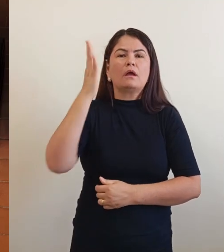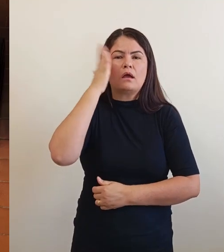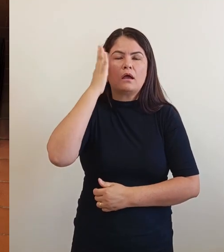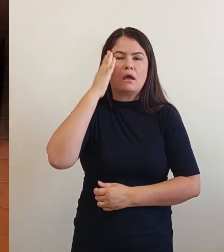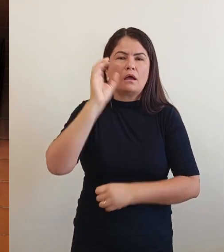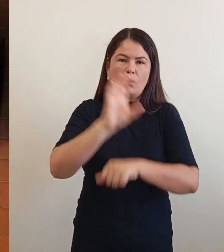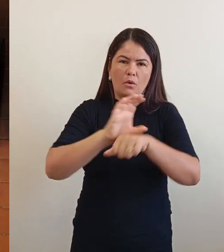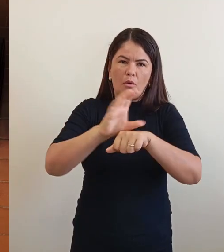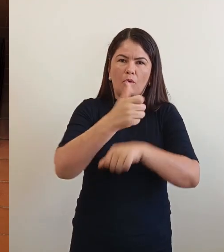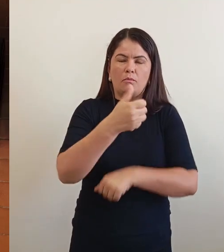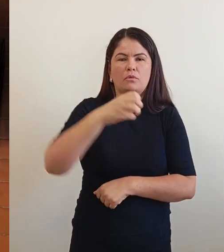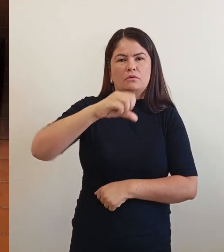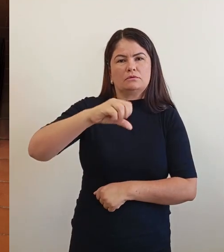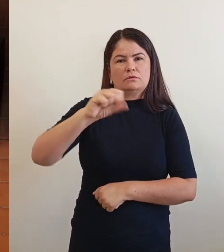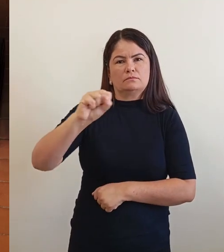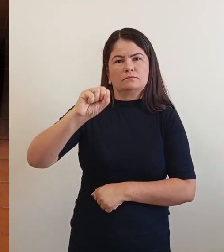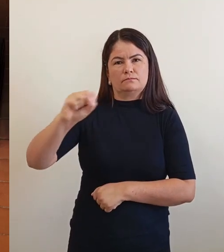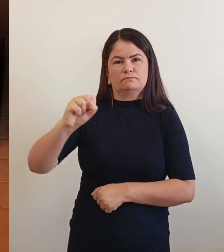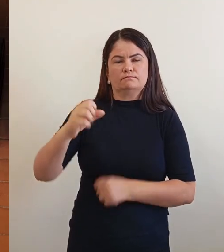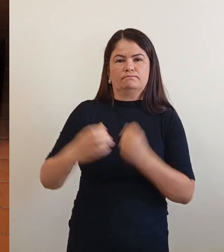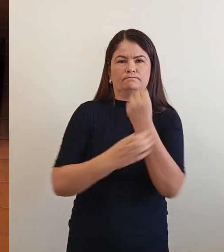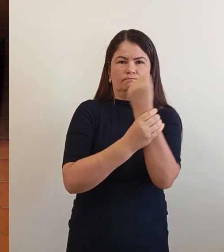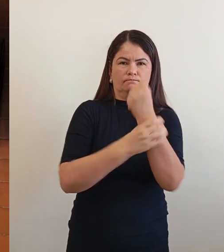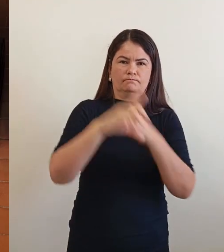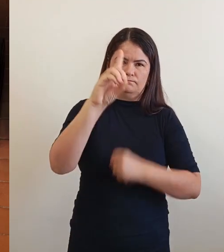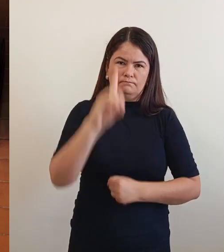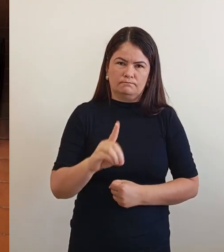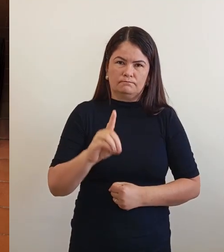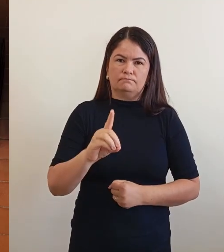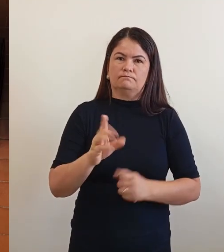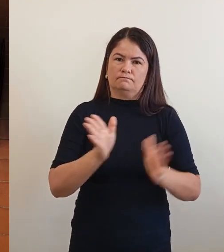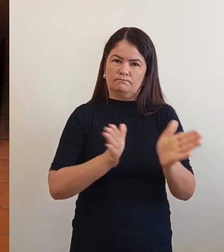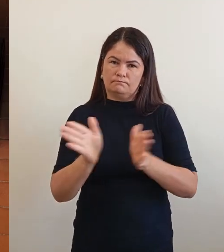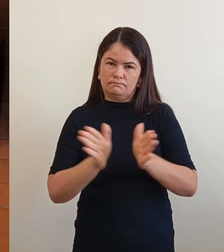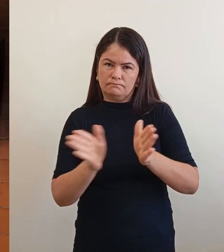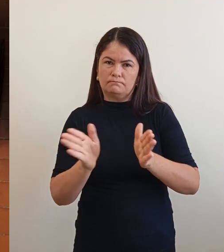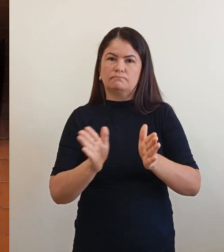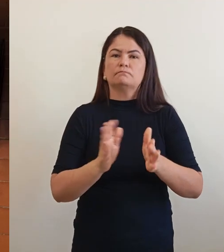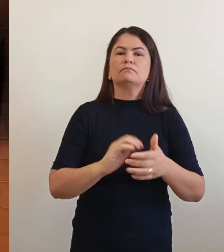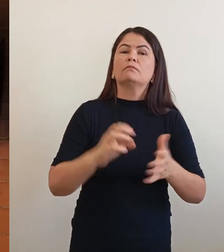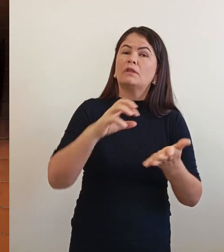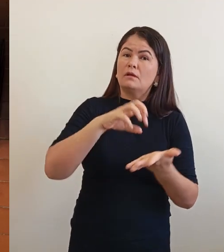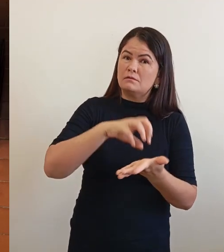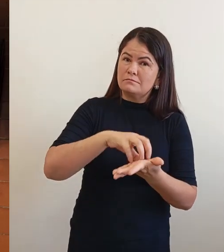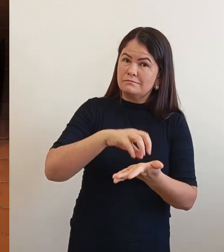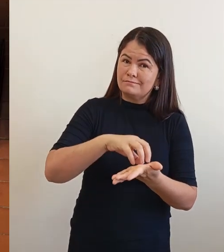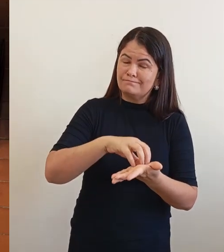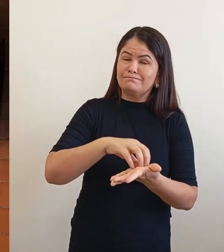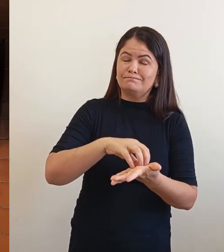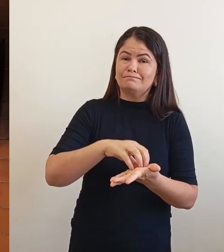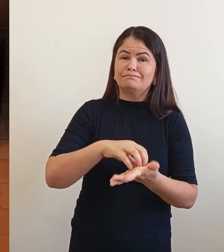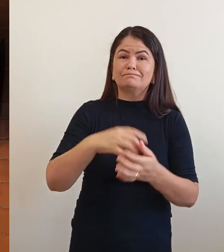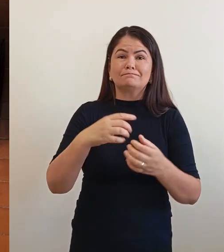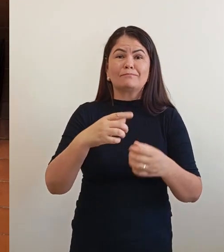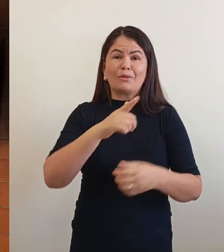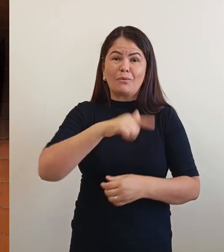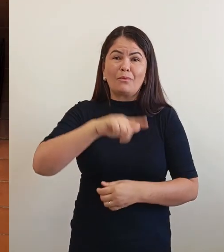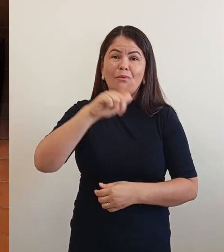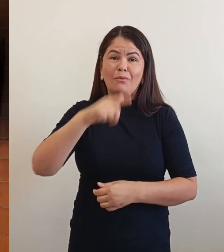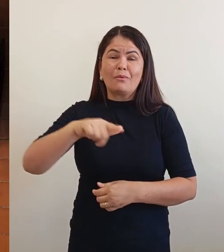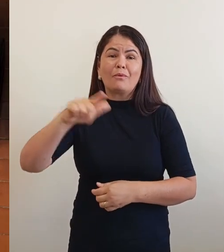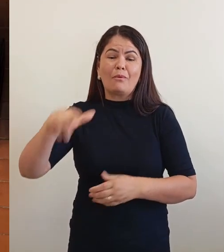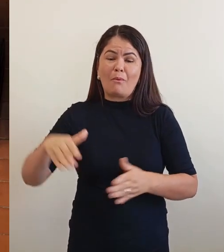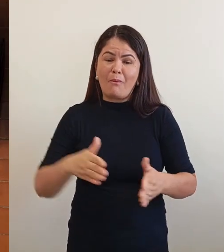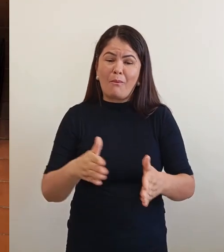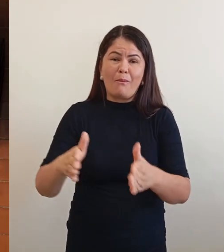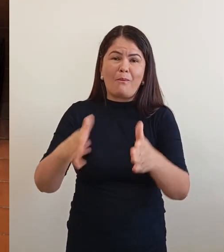assegura o direito à acessibilidade e que o centro histórico de Goiás é repleto de ruas de pedra e edificações